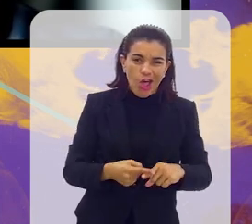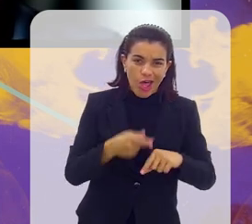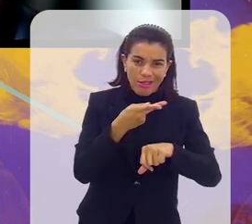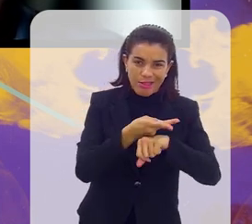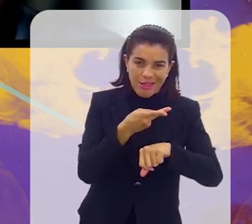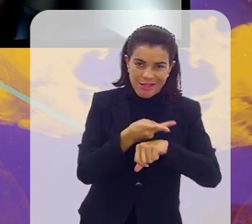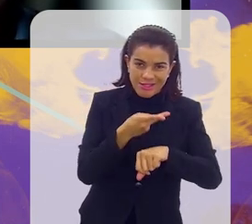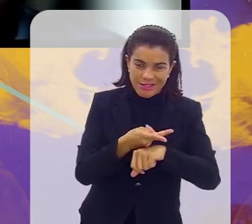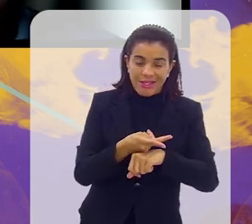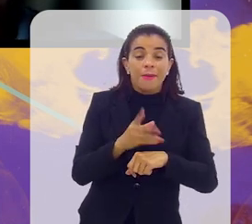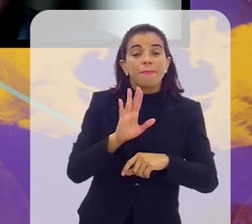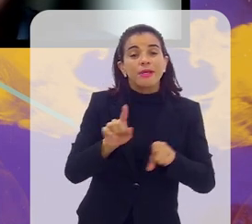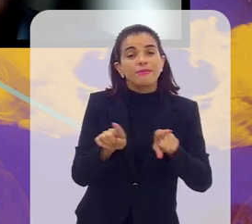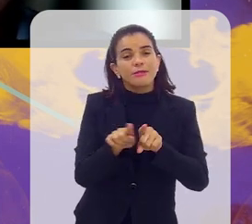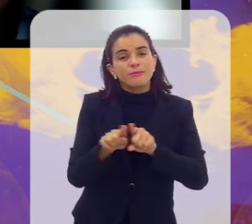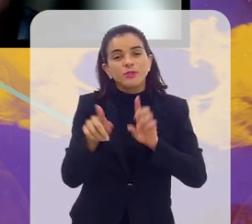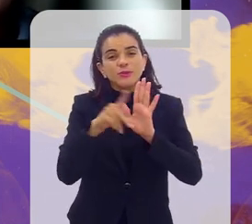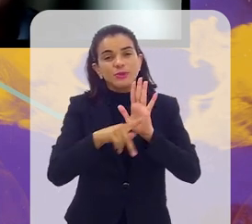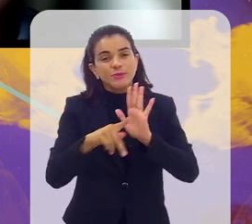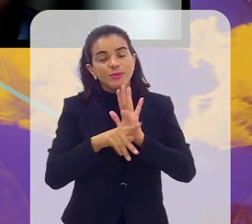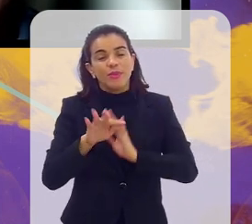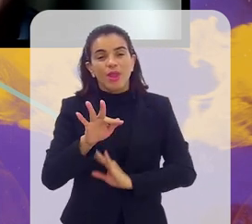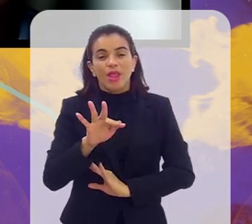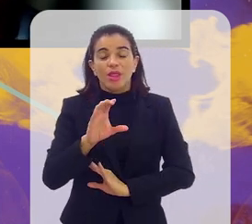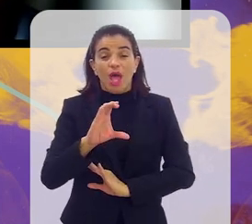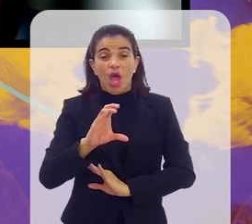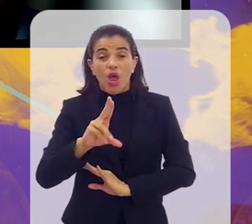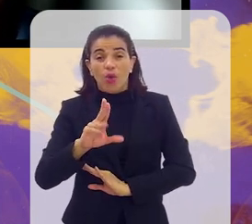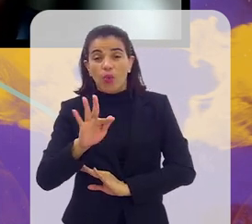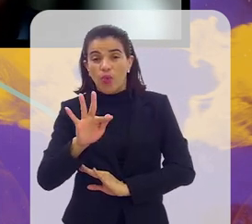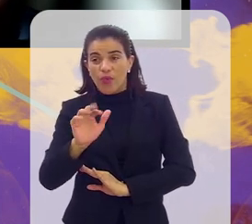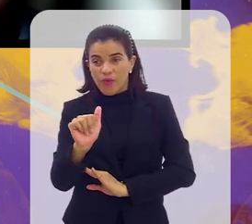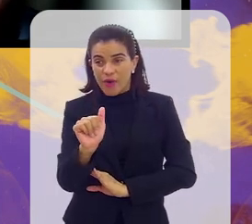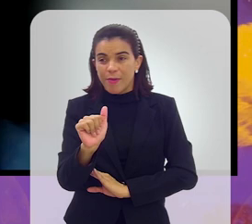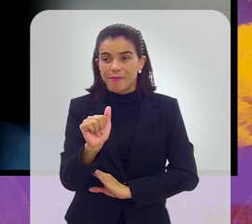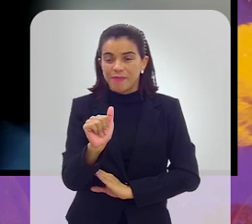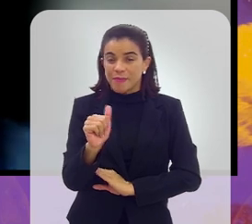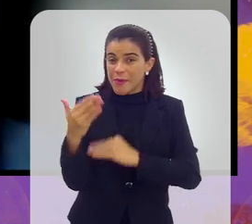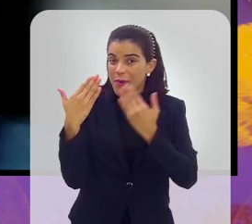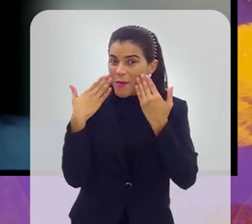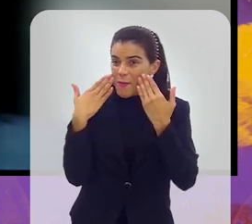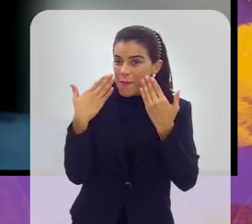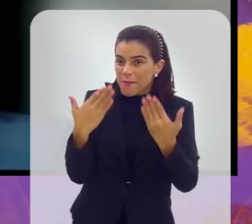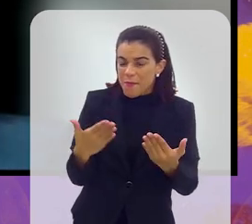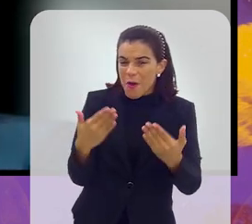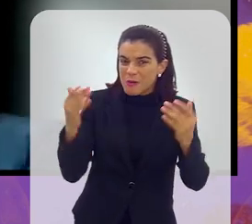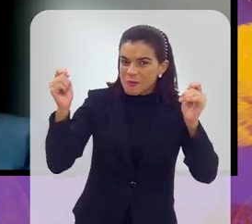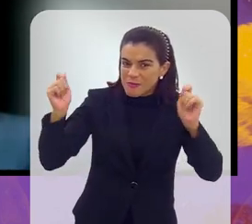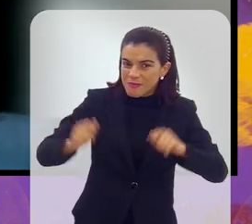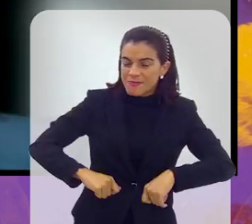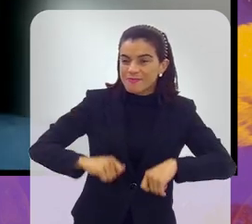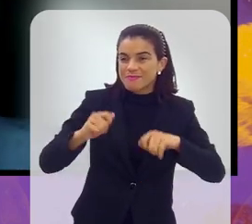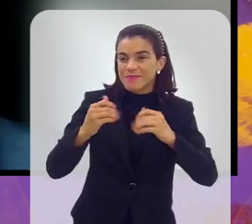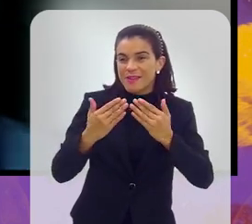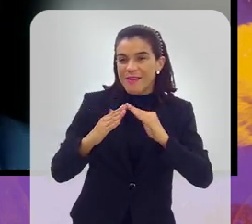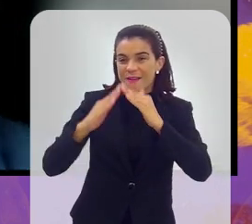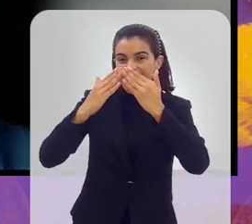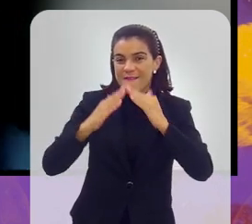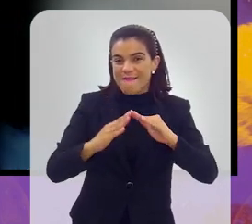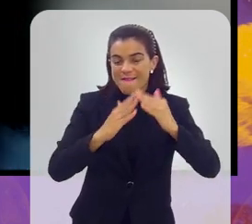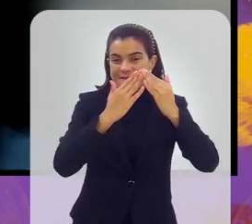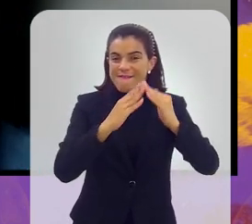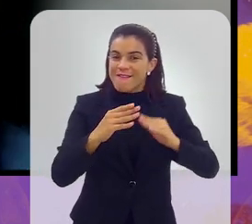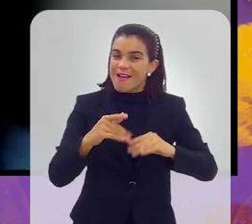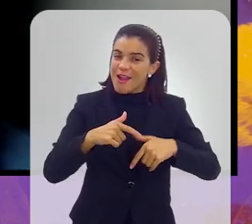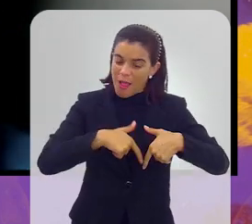isso, mas todos os projetos da Cufa mostram que a favela tem potencial de consumo. Então, quando a gente mostra esse potencial da favela, as marcas